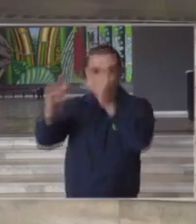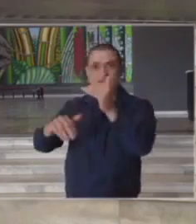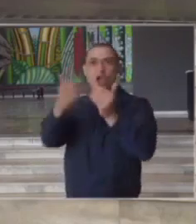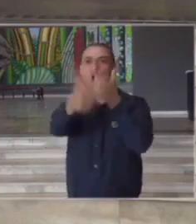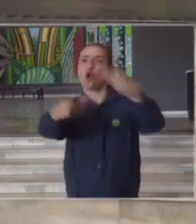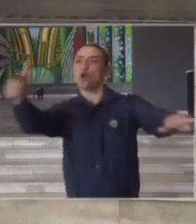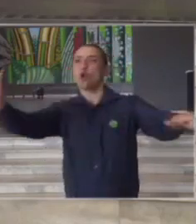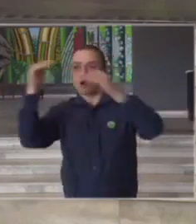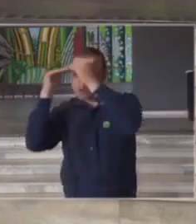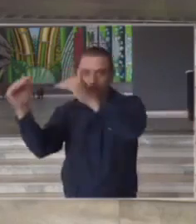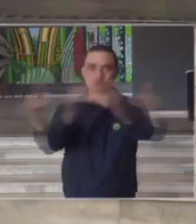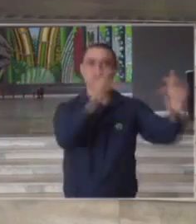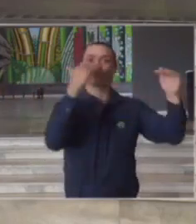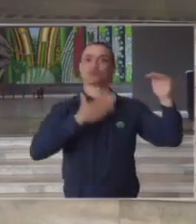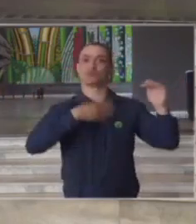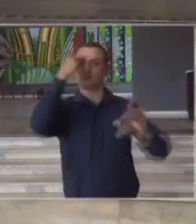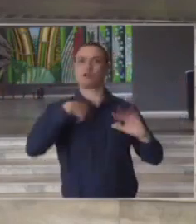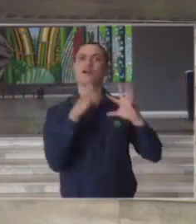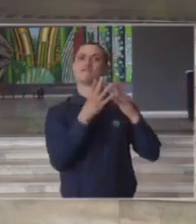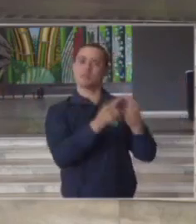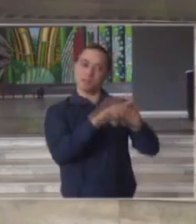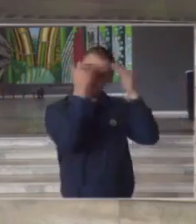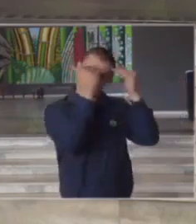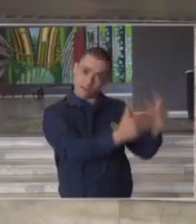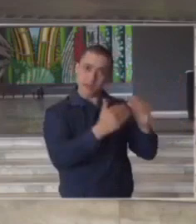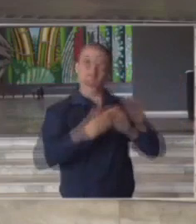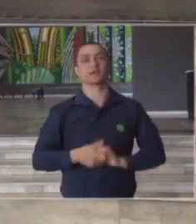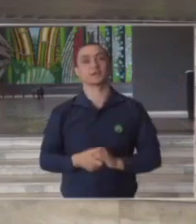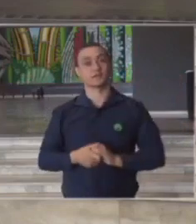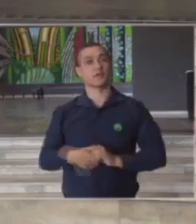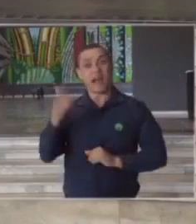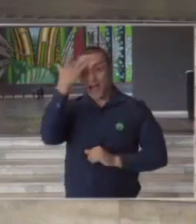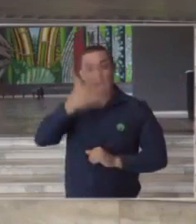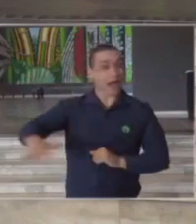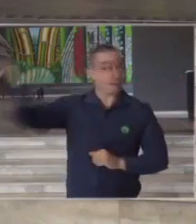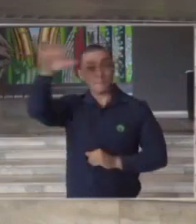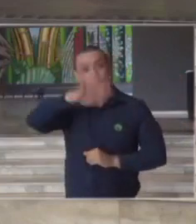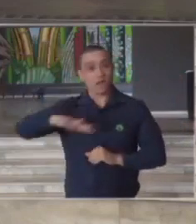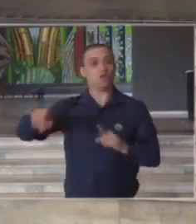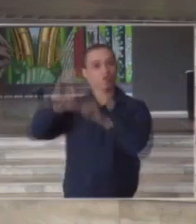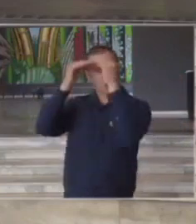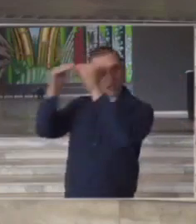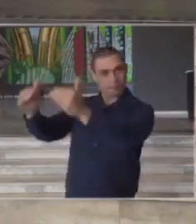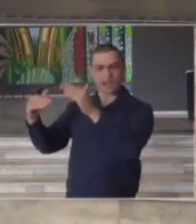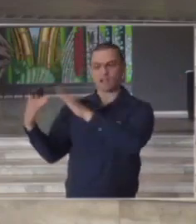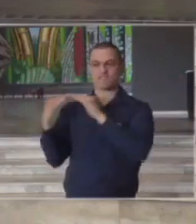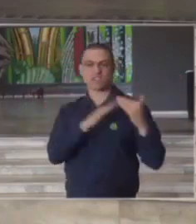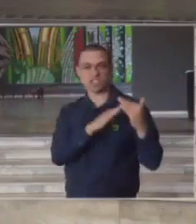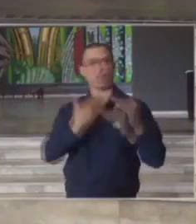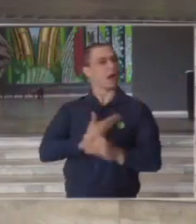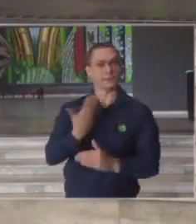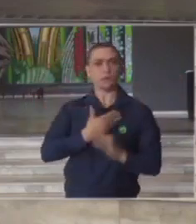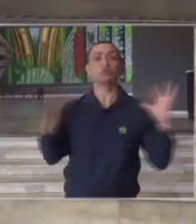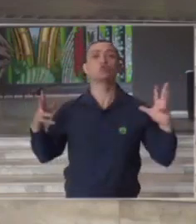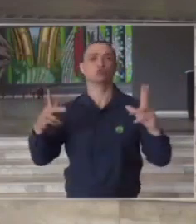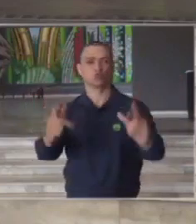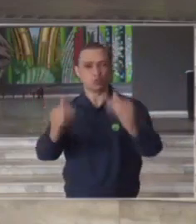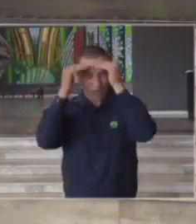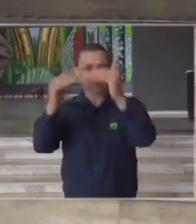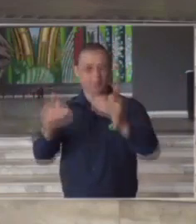próximo de respeito a sua família de respeito as pessoas de respeito aos seus vizinhos aos seus amigos enfim